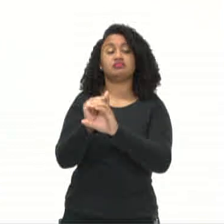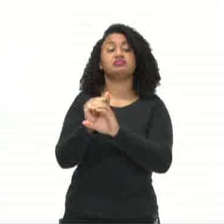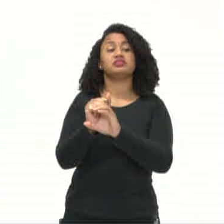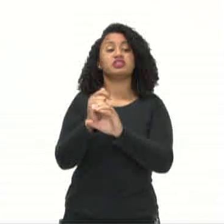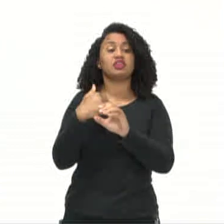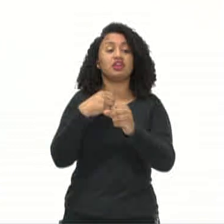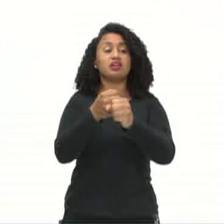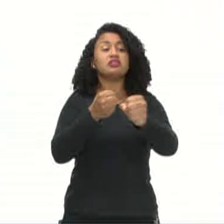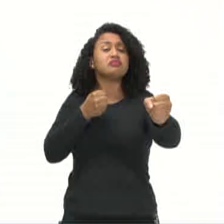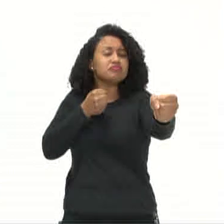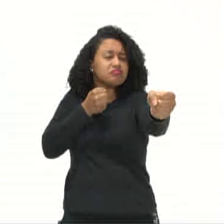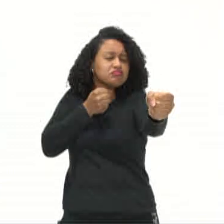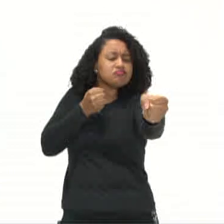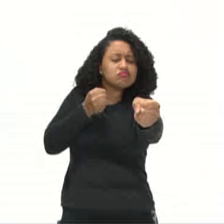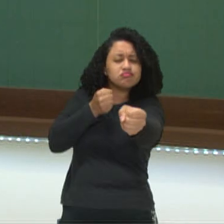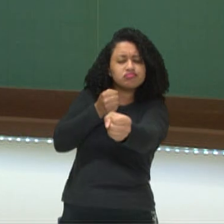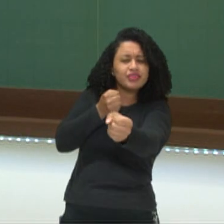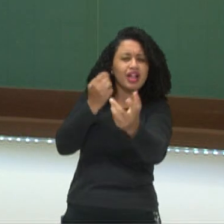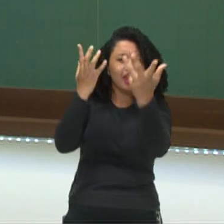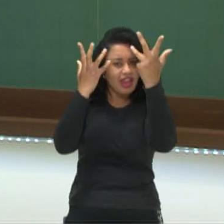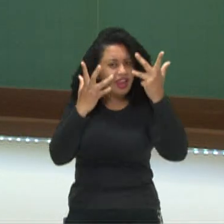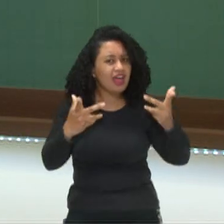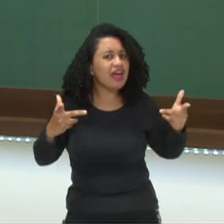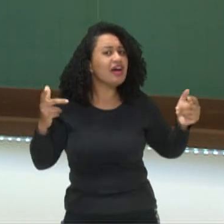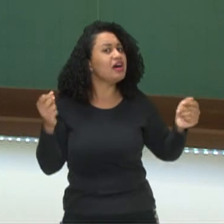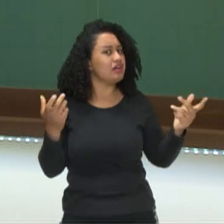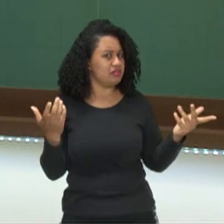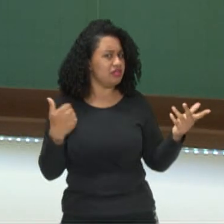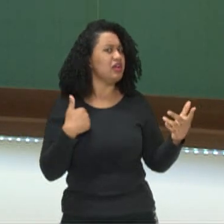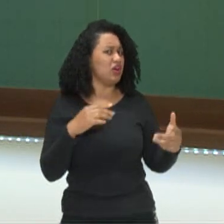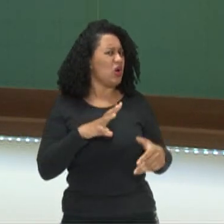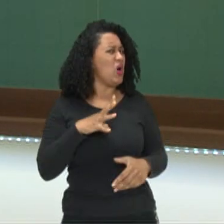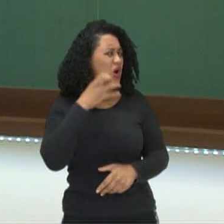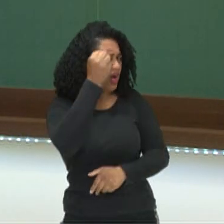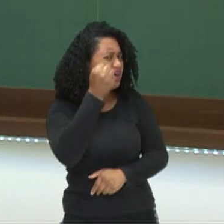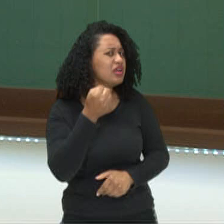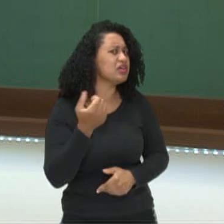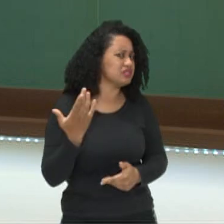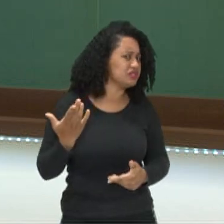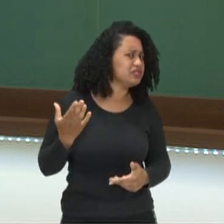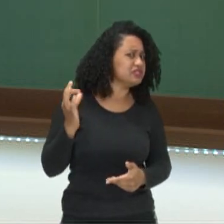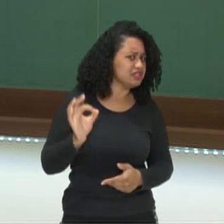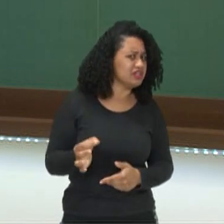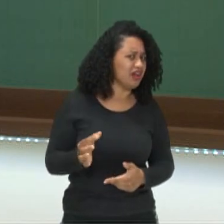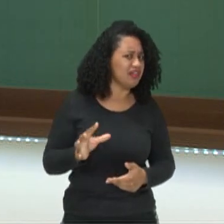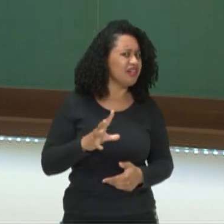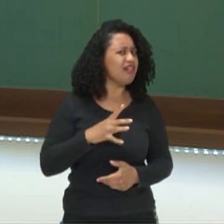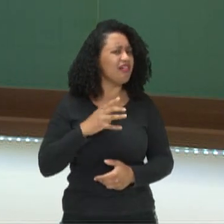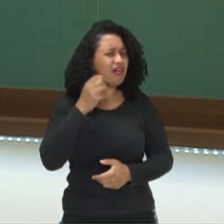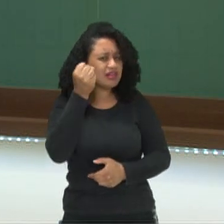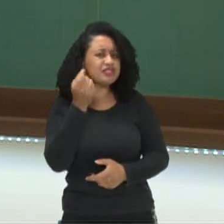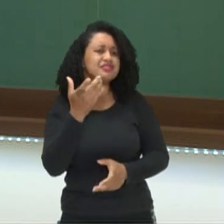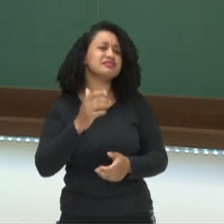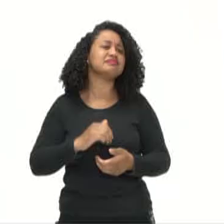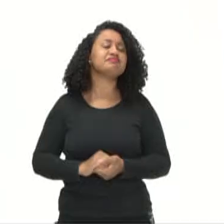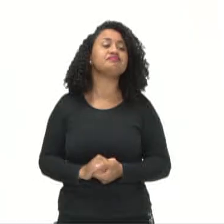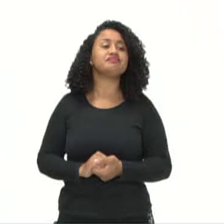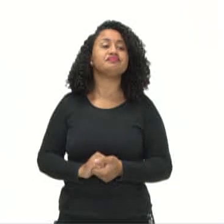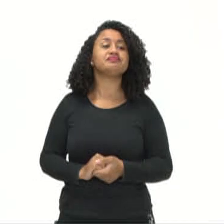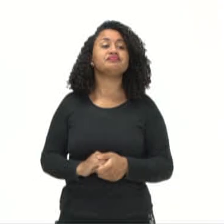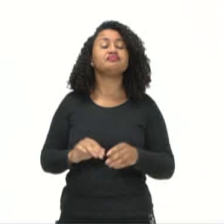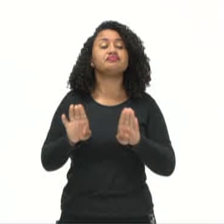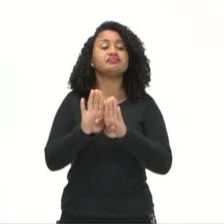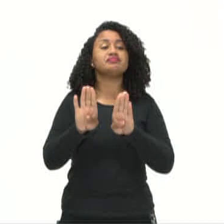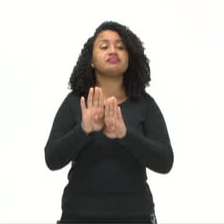arco e flecha. Vai ser corajoso lá na Mesopotâmia! E na Mesopotâmia